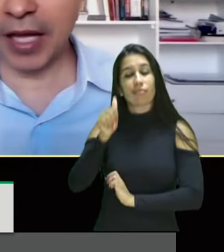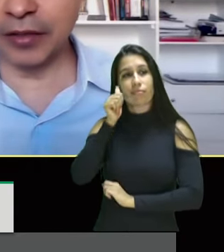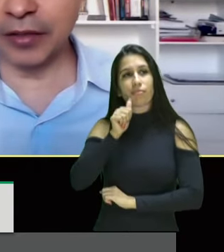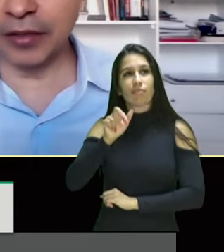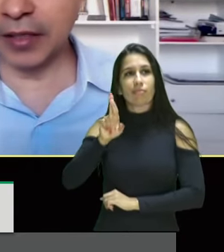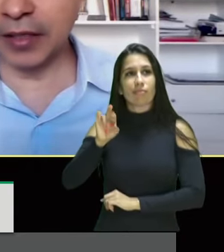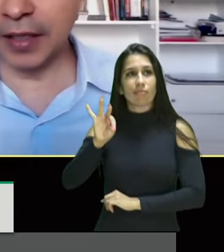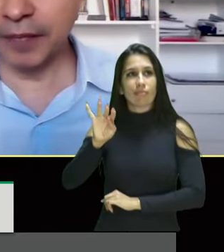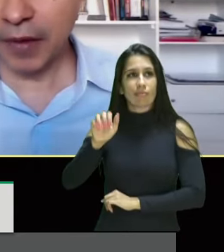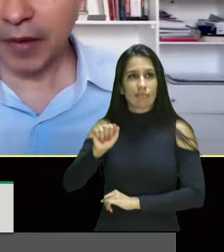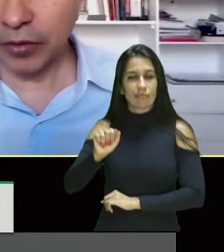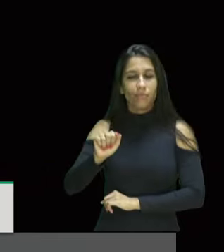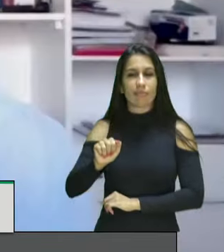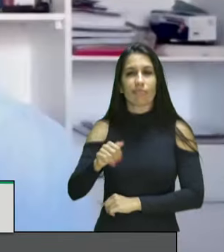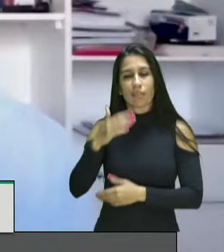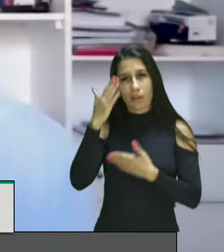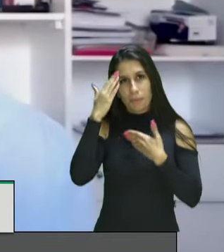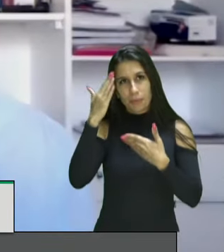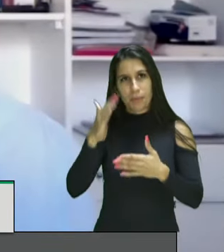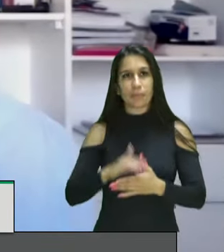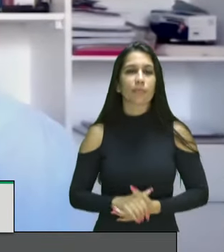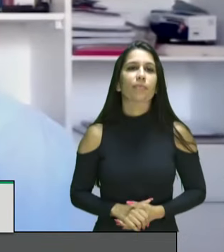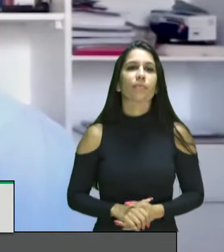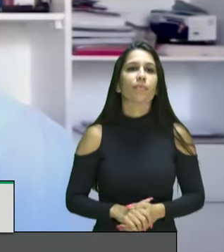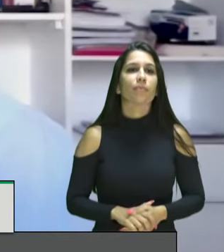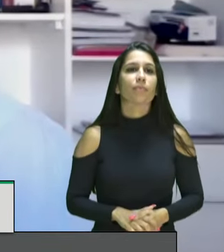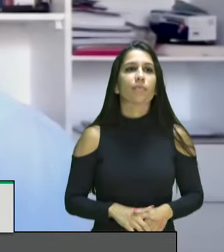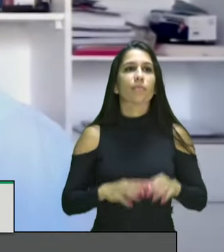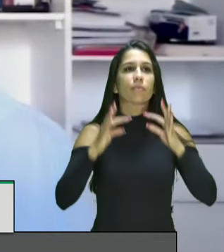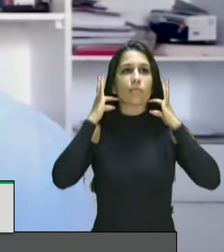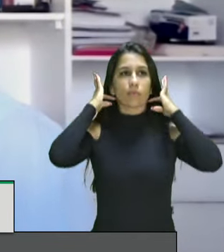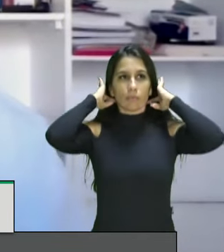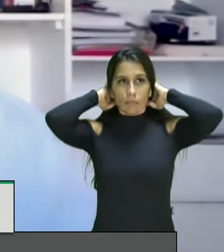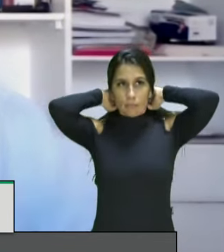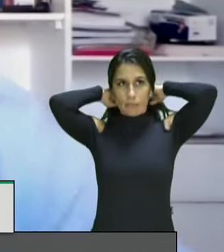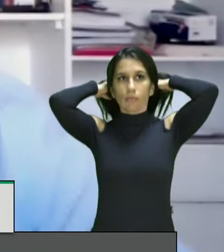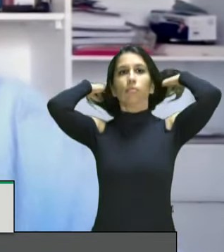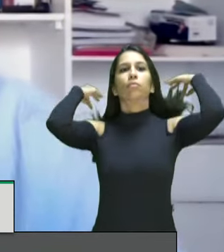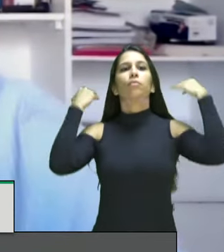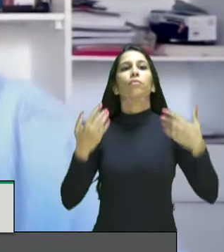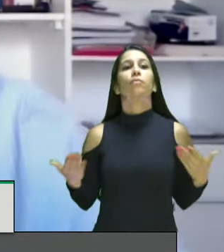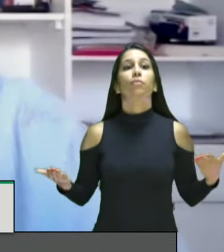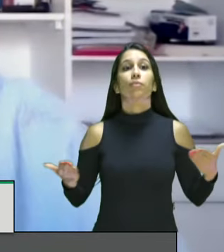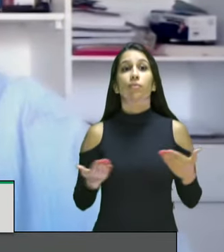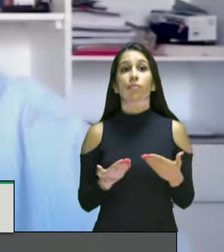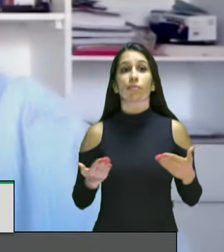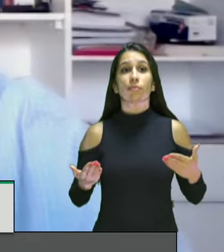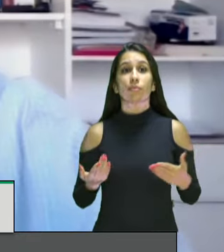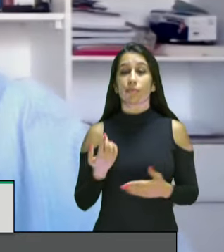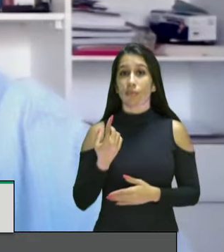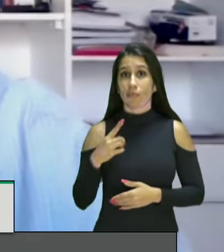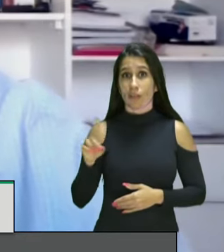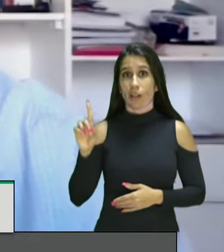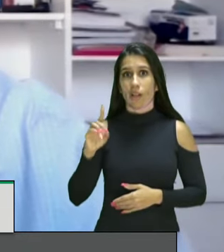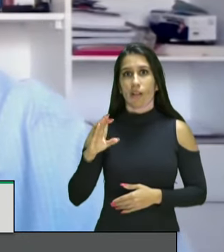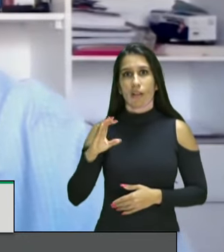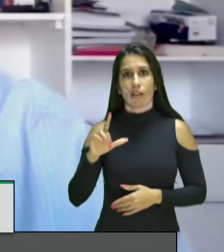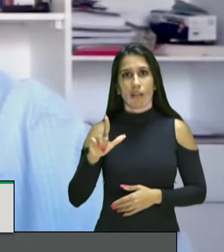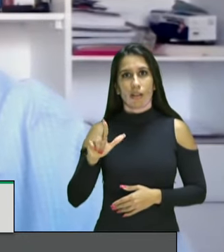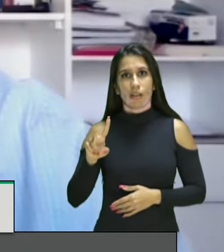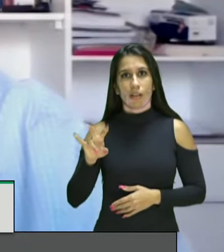Muito obrigado, Rita, doutora Rita, satisfação. Vou passar então a palavra ao último inscrito, o senhor Cleifson Dias,